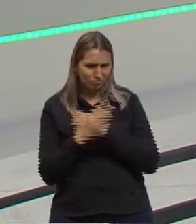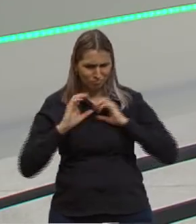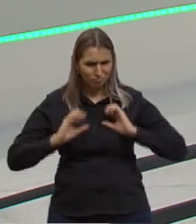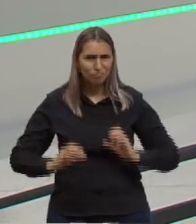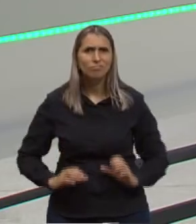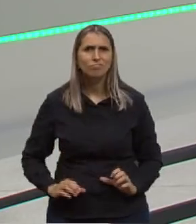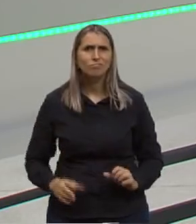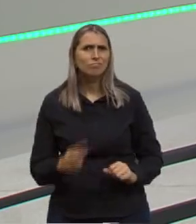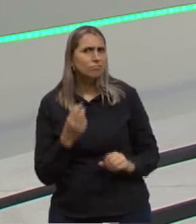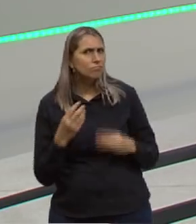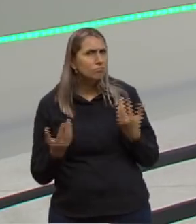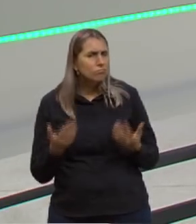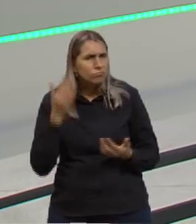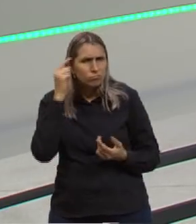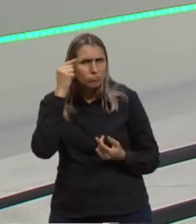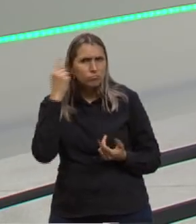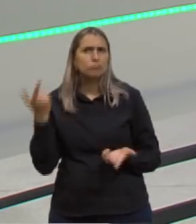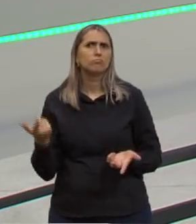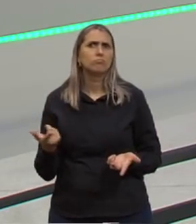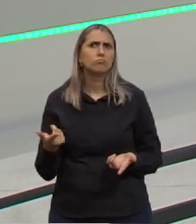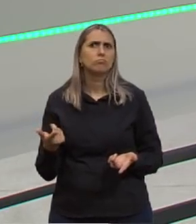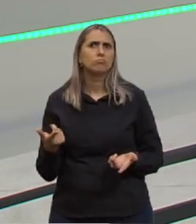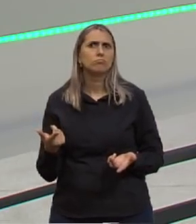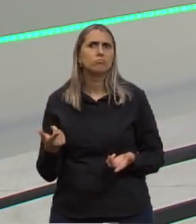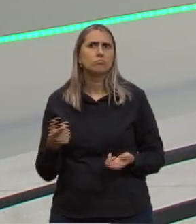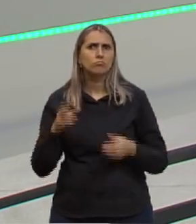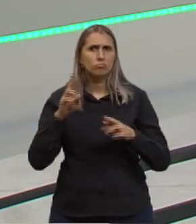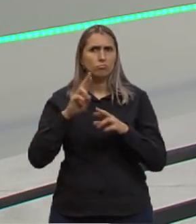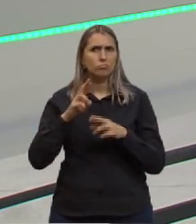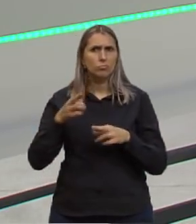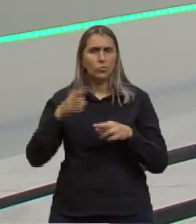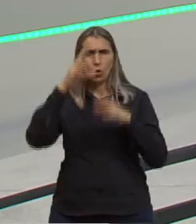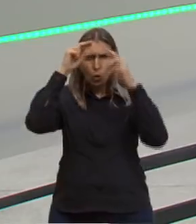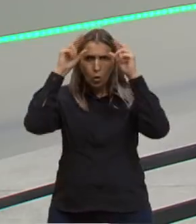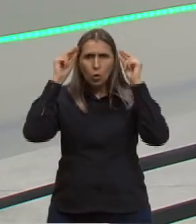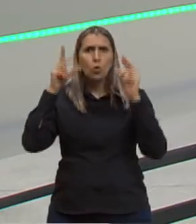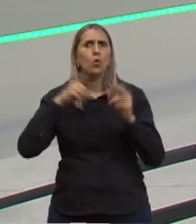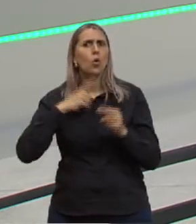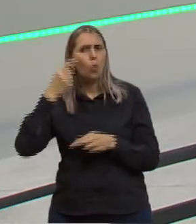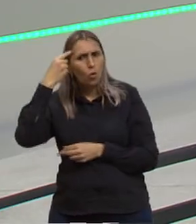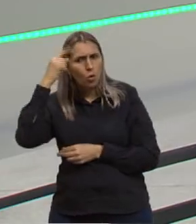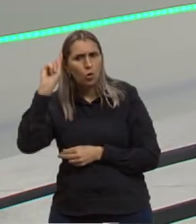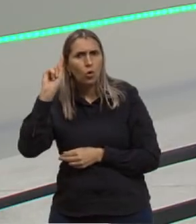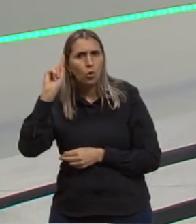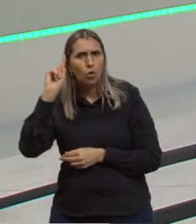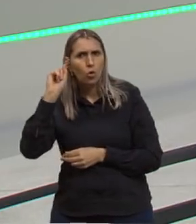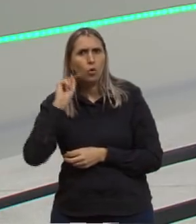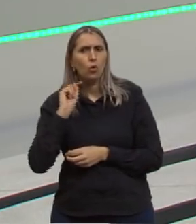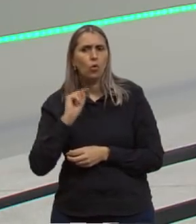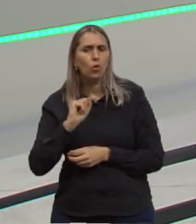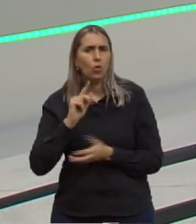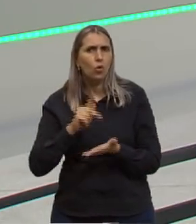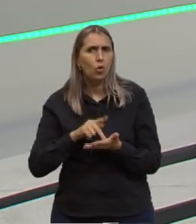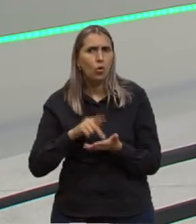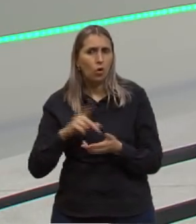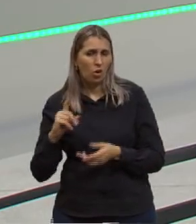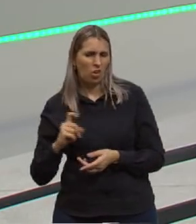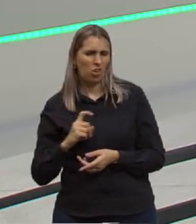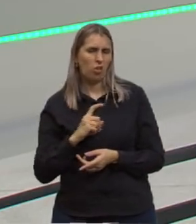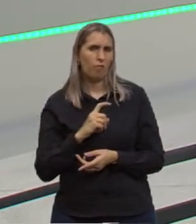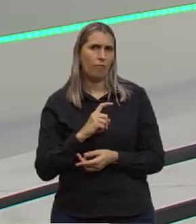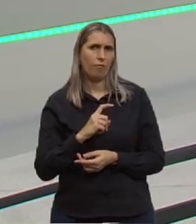Então, ele se deu conta de que os gregos já tinham uma ideia de que, na verdade, essas larvas